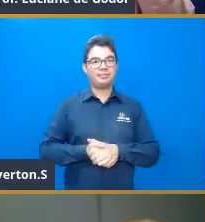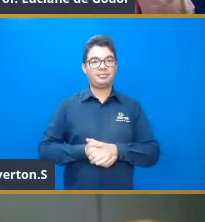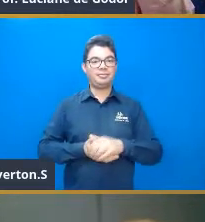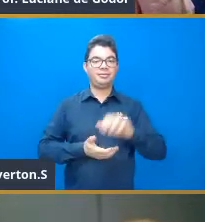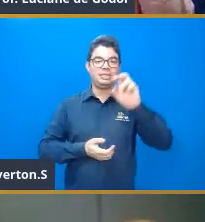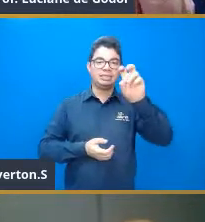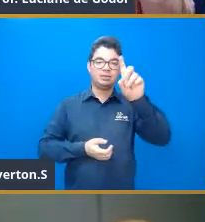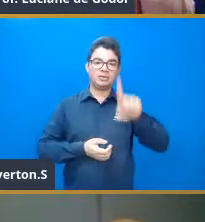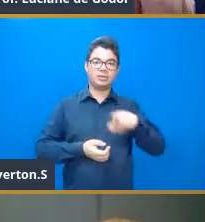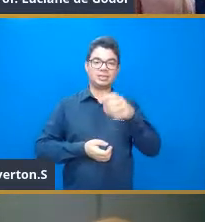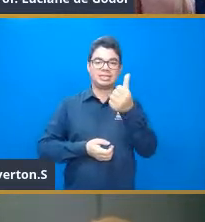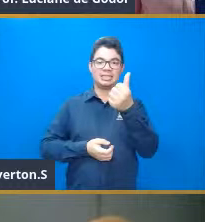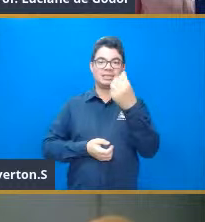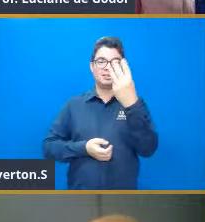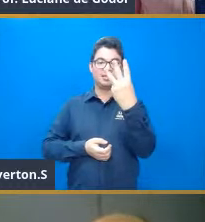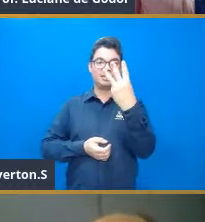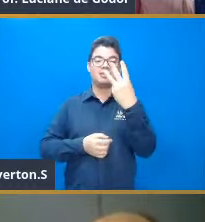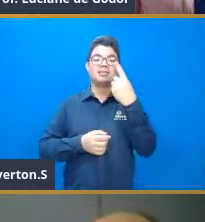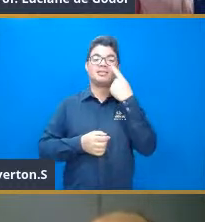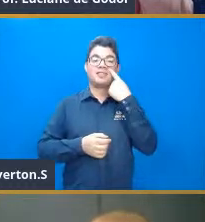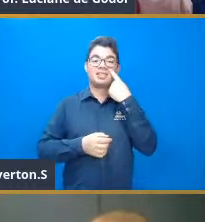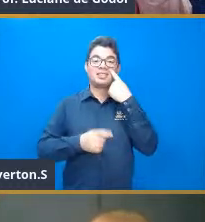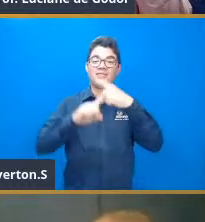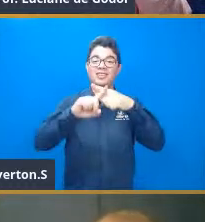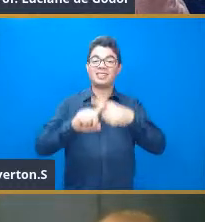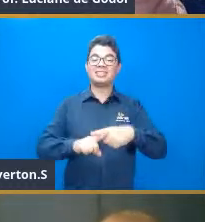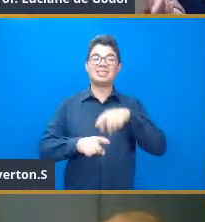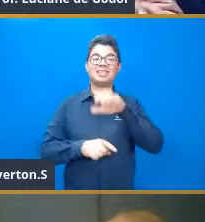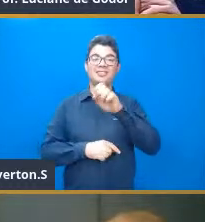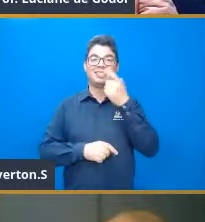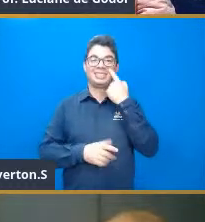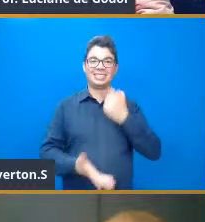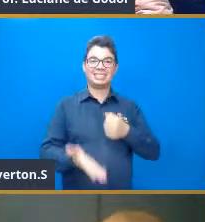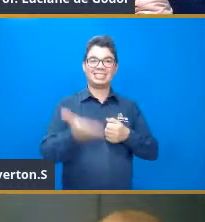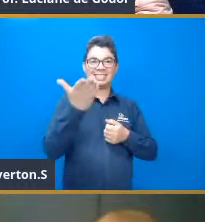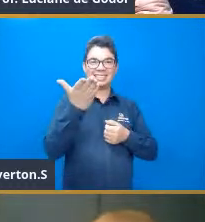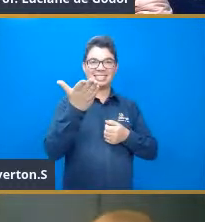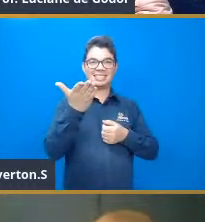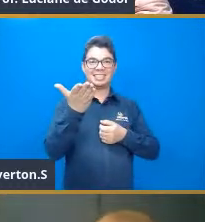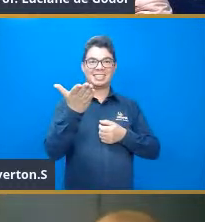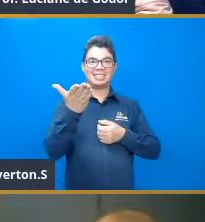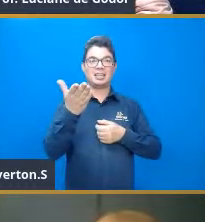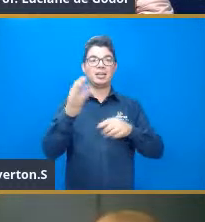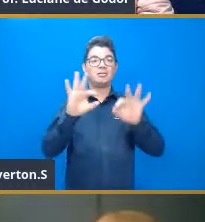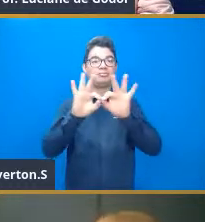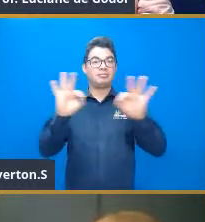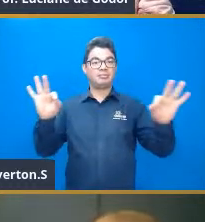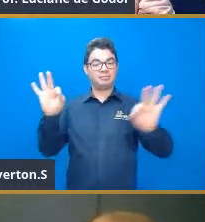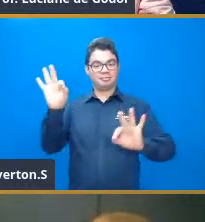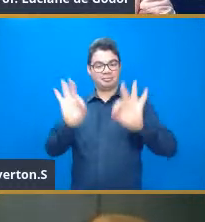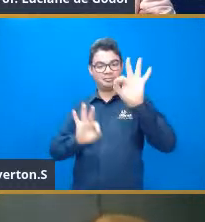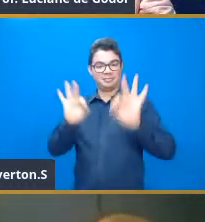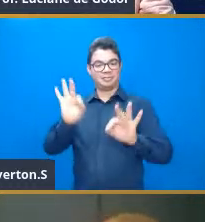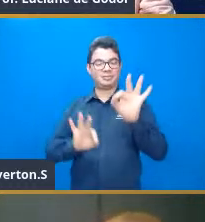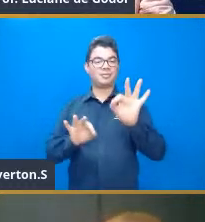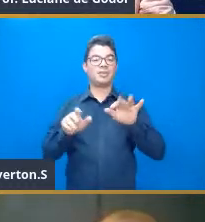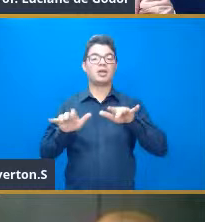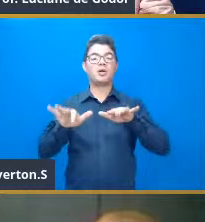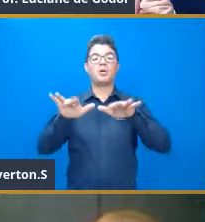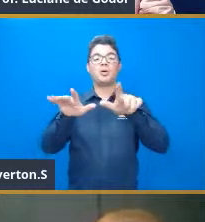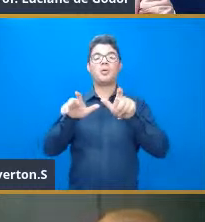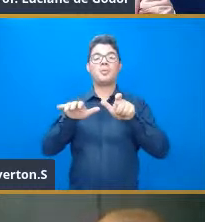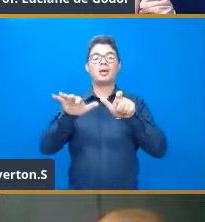vezes e elevado a menos 0,06x é a expressão que melhor se ajustou. Qual foi o comando utilizado? Regressão linear.